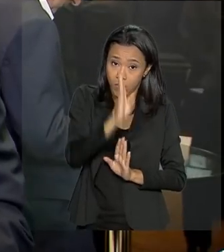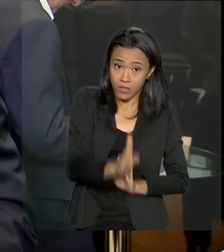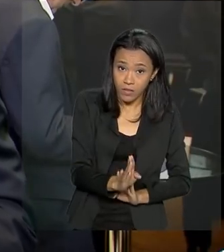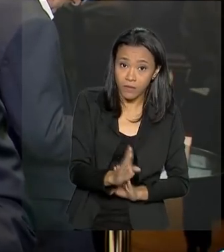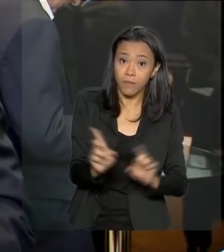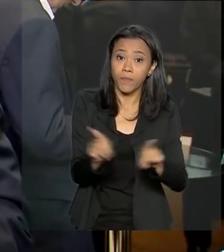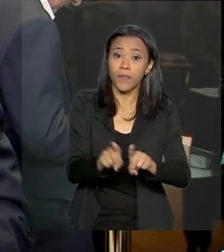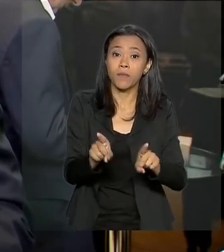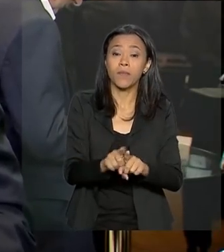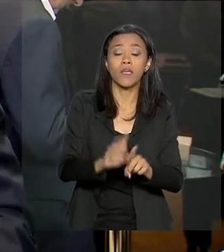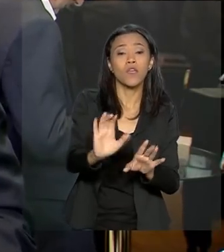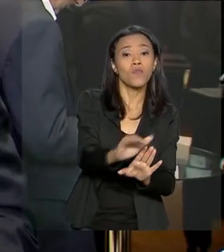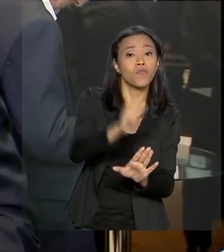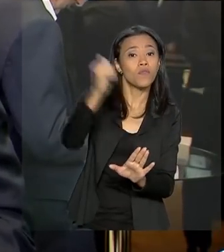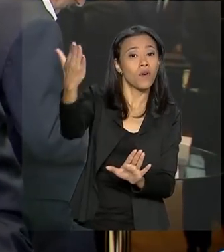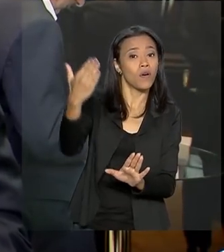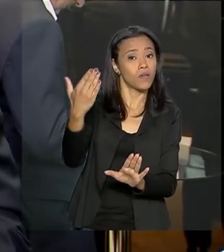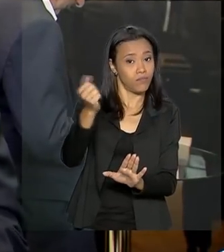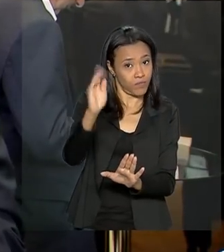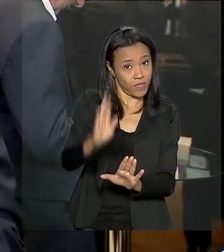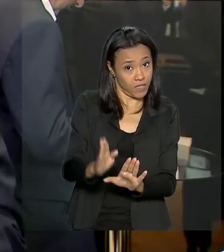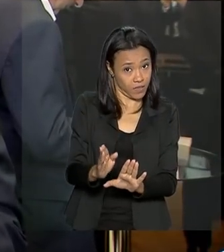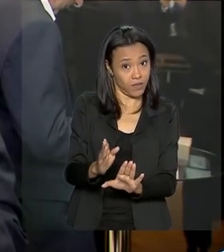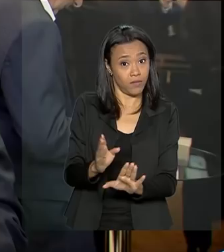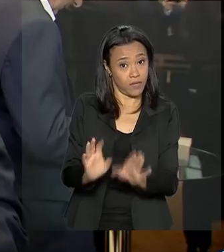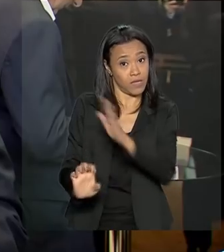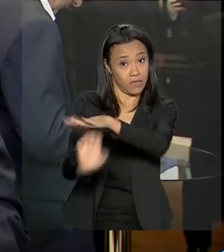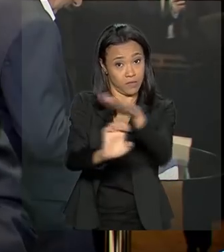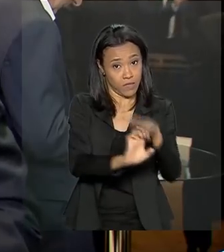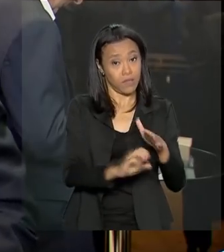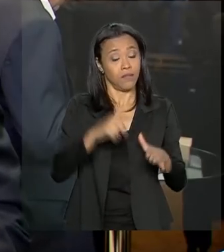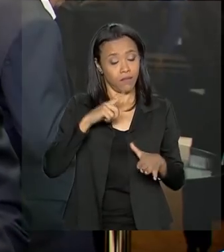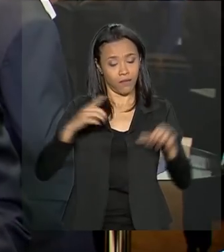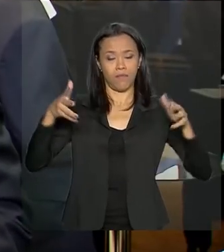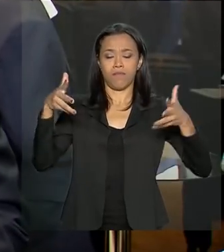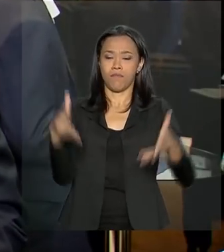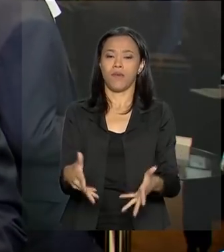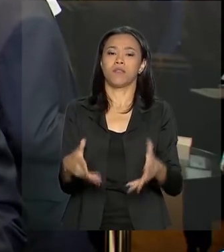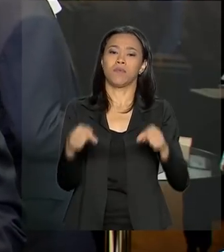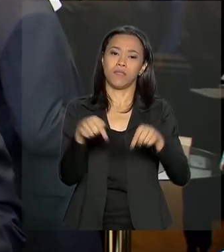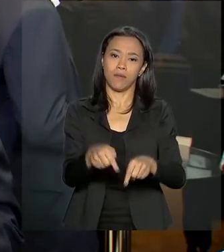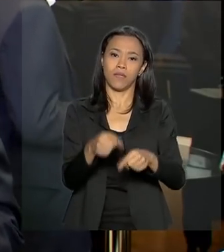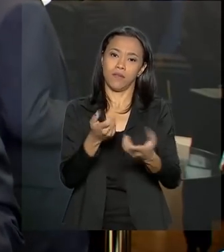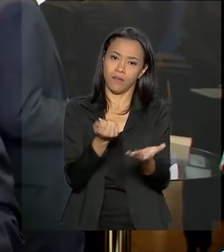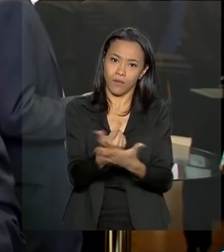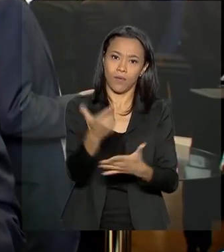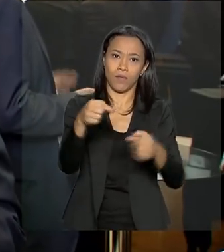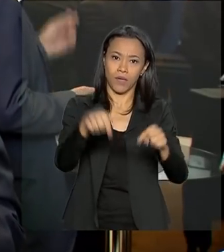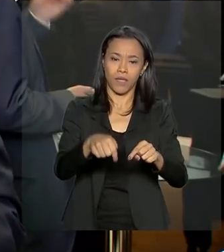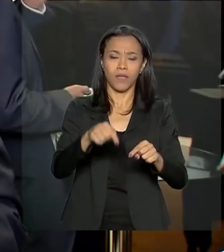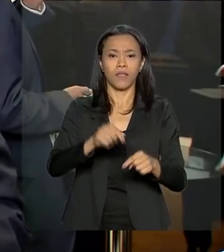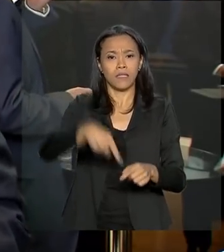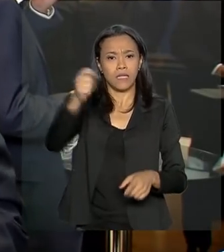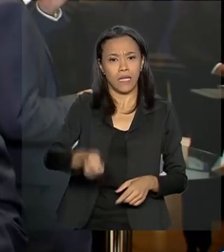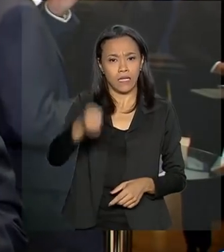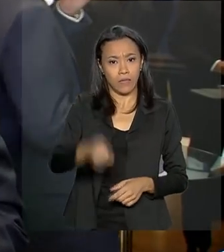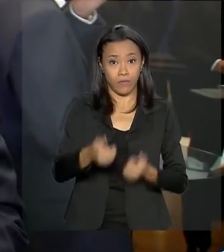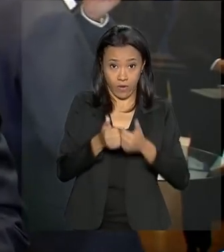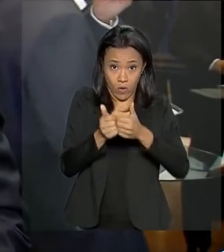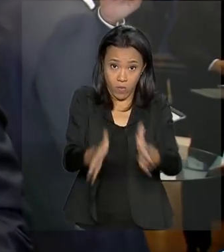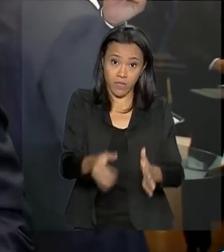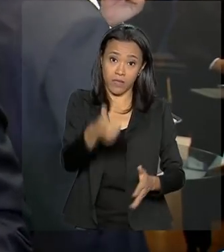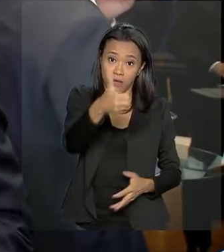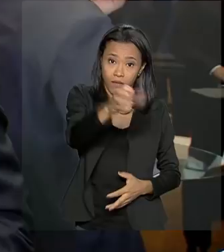quanto os brasileiros, tenham grande participação aqui neste leilão que acontece logo mais às 10 horas.